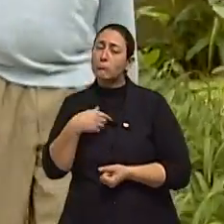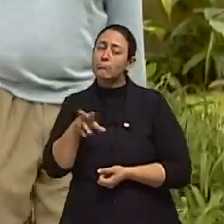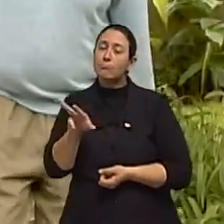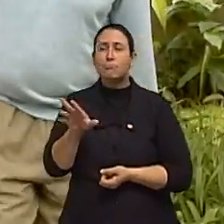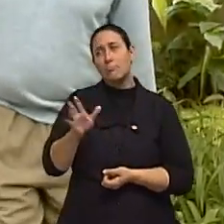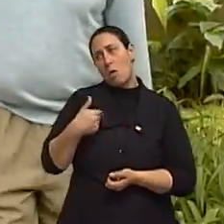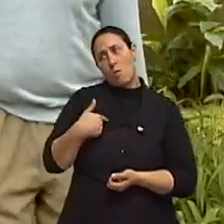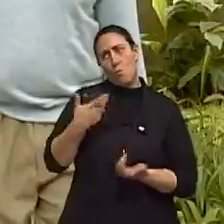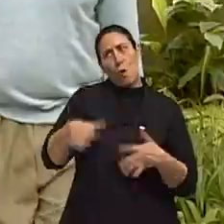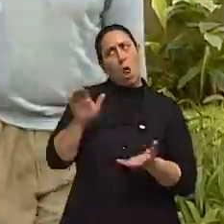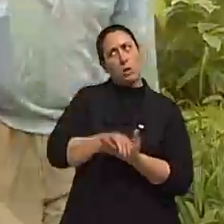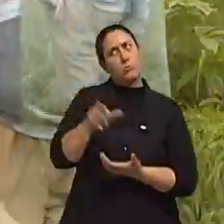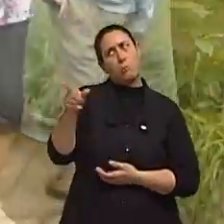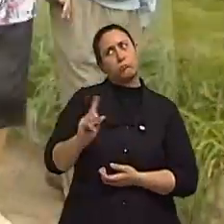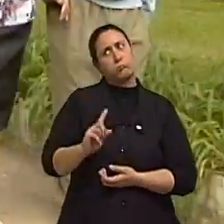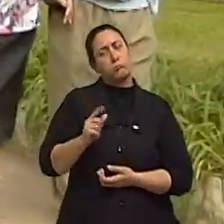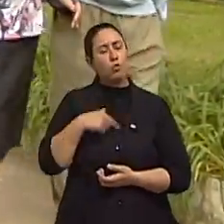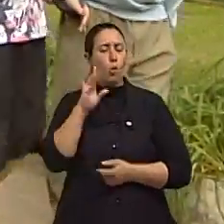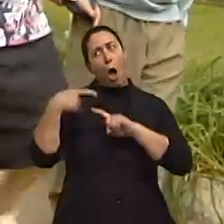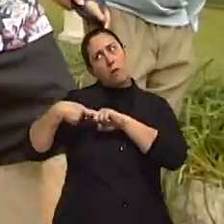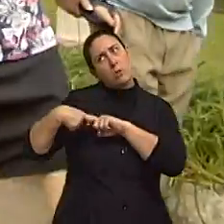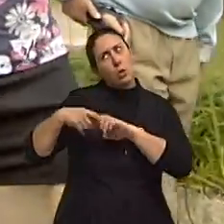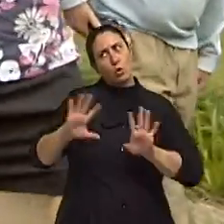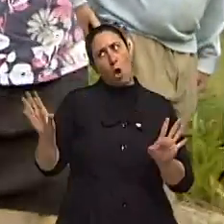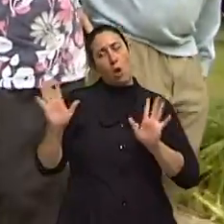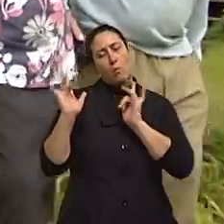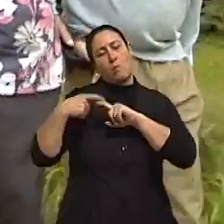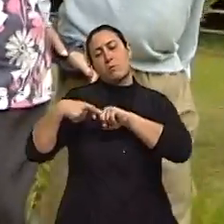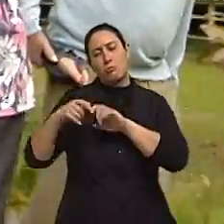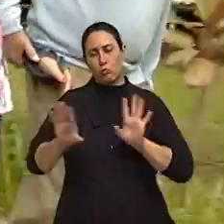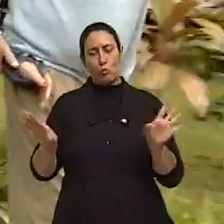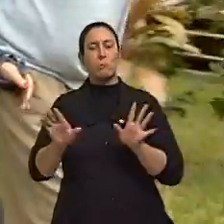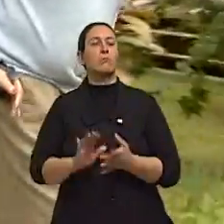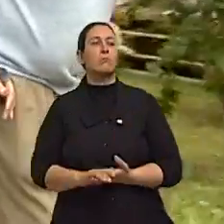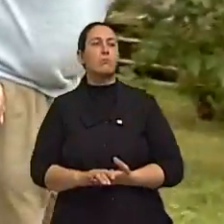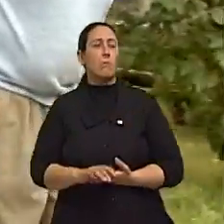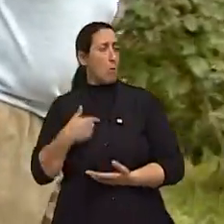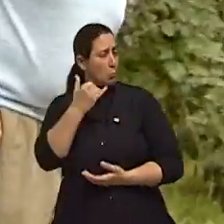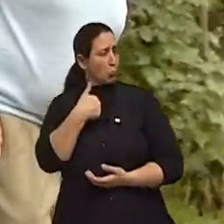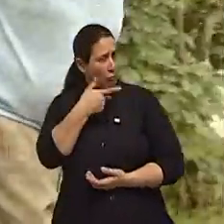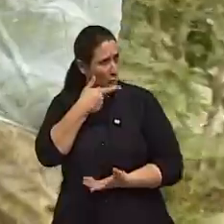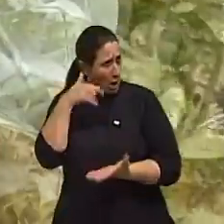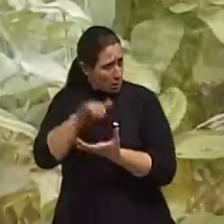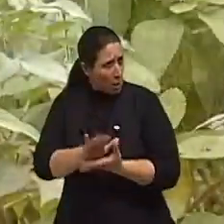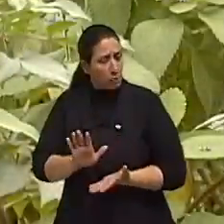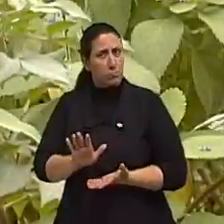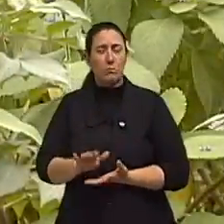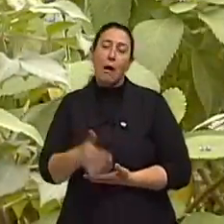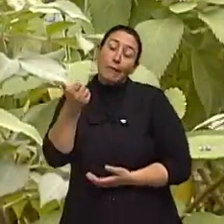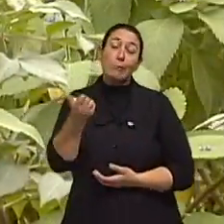Mas, eu não quero casar contigo, é só uma amizade. Eu não estou pedindo mesmo para casar contigo. E aí,